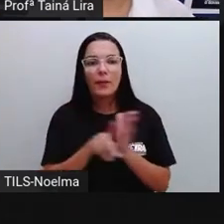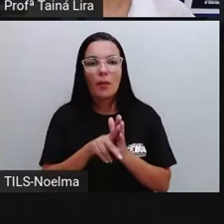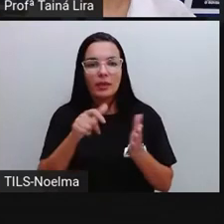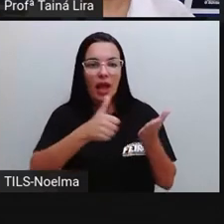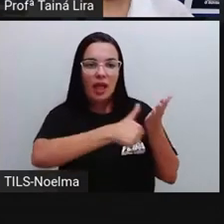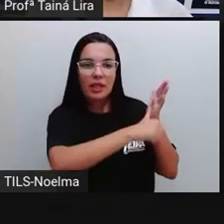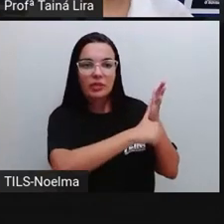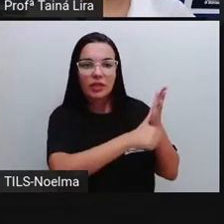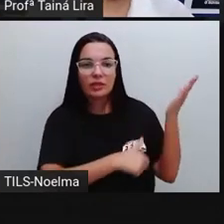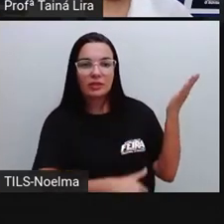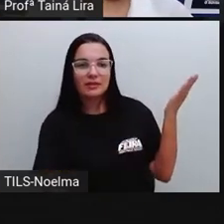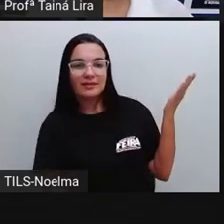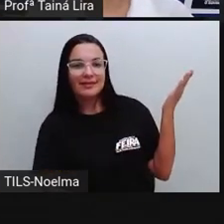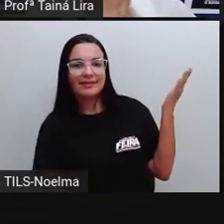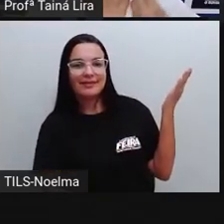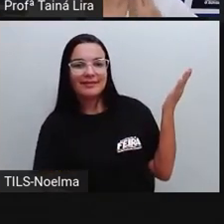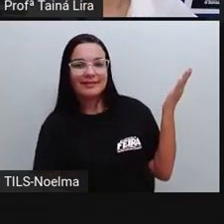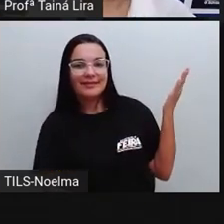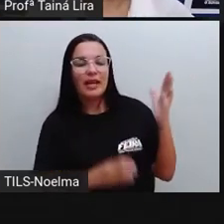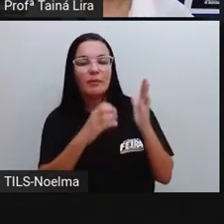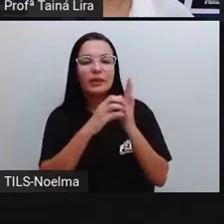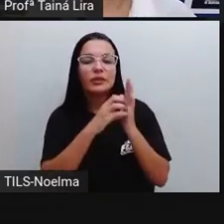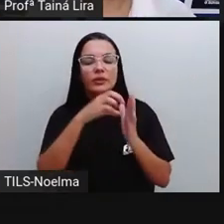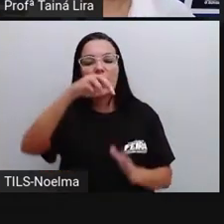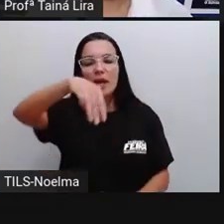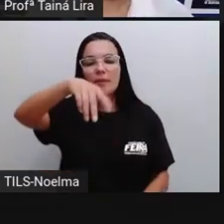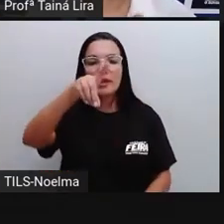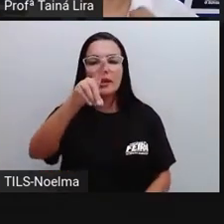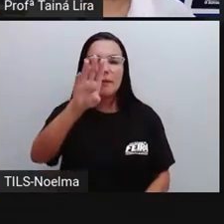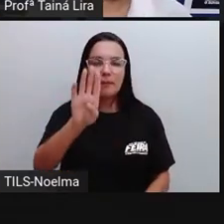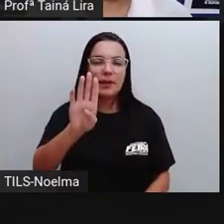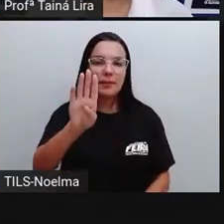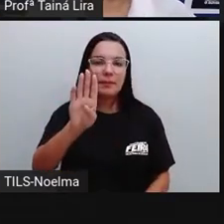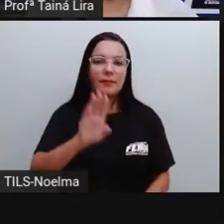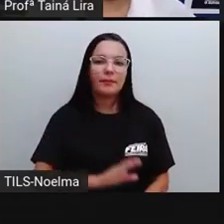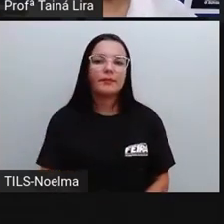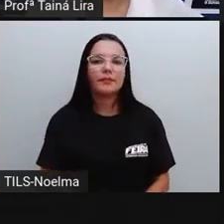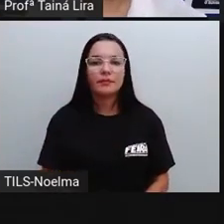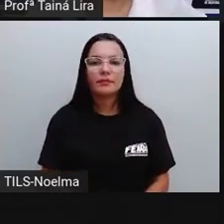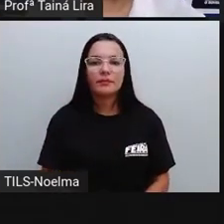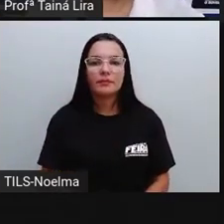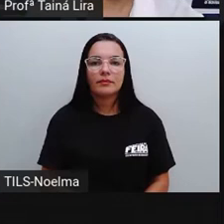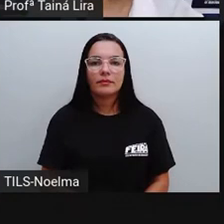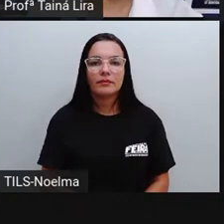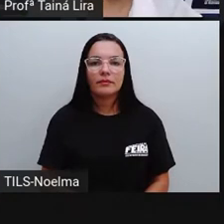Fabiano Nascimento Souza, é do Partido MDB, tá bom?